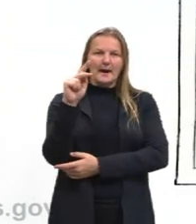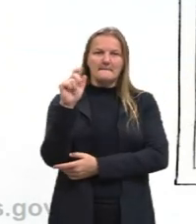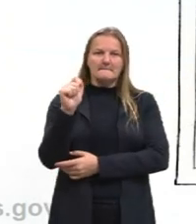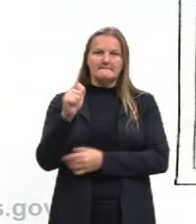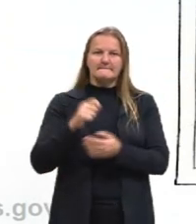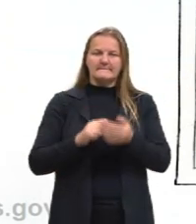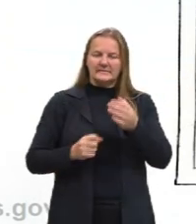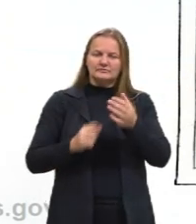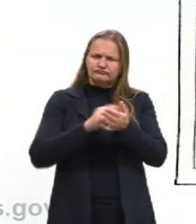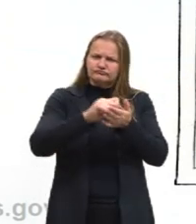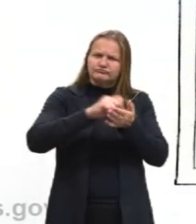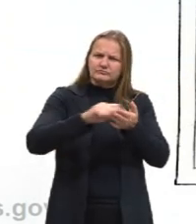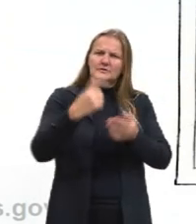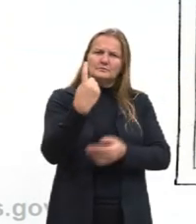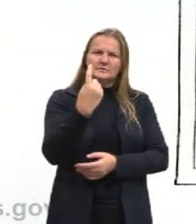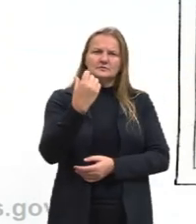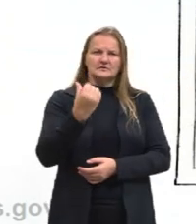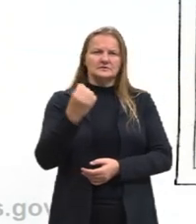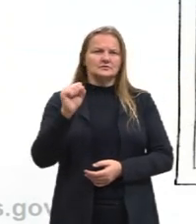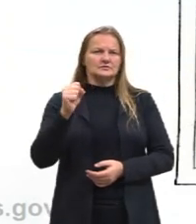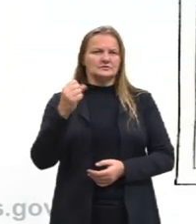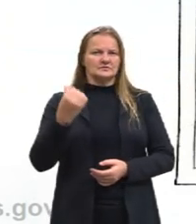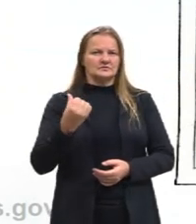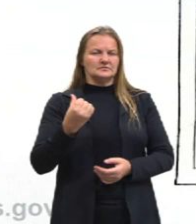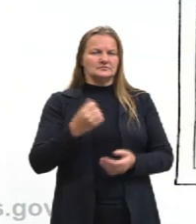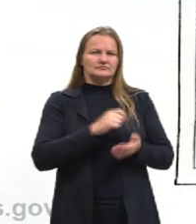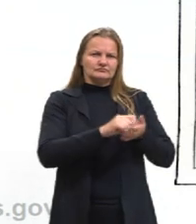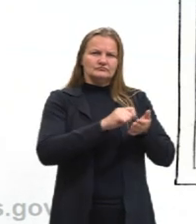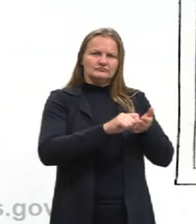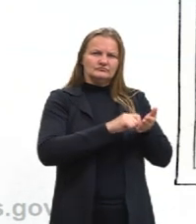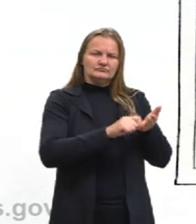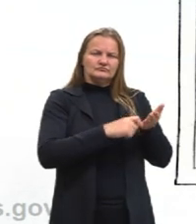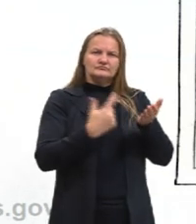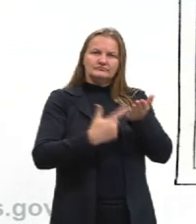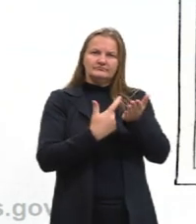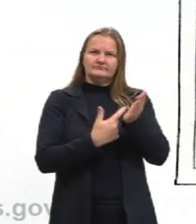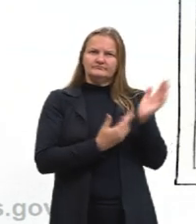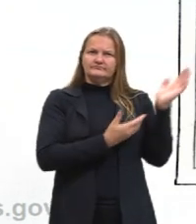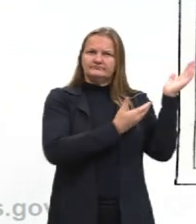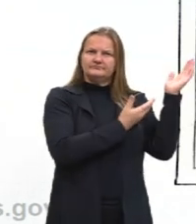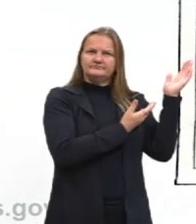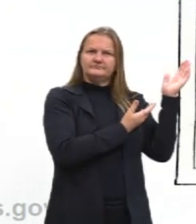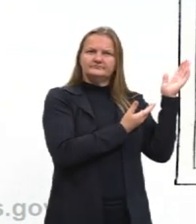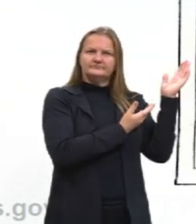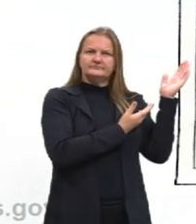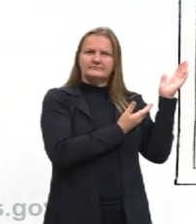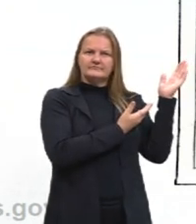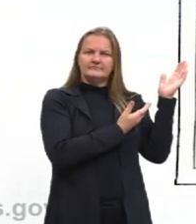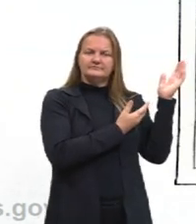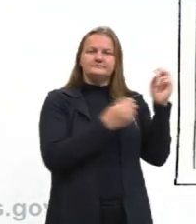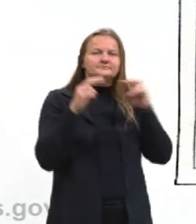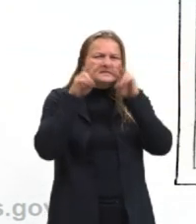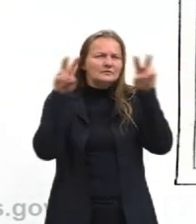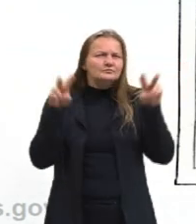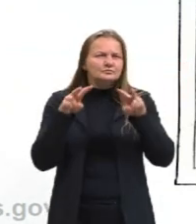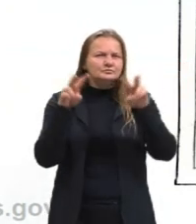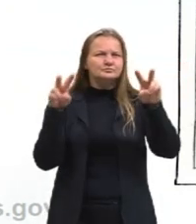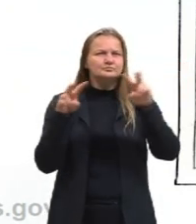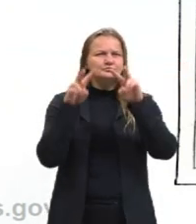escrito, em 1686. A gente vê, né? Consegue visualizar algumas coisas que eram